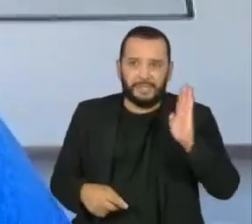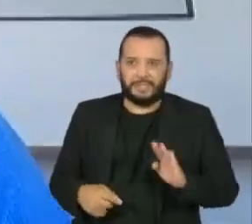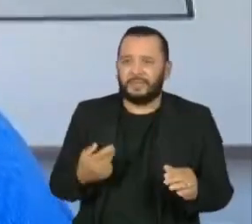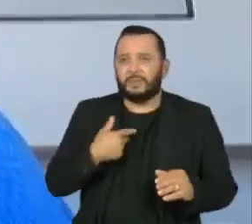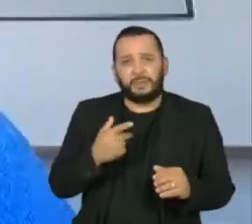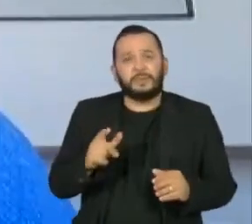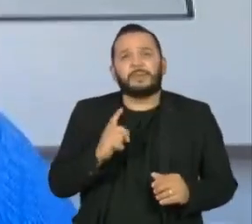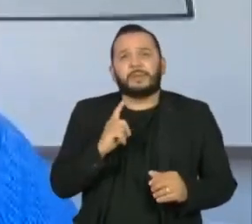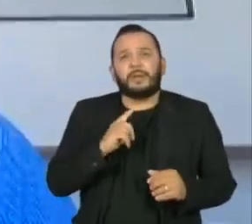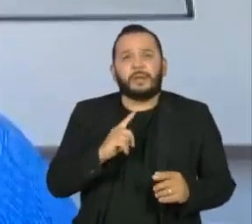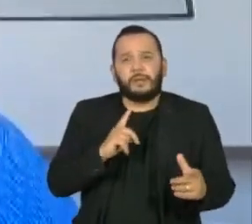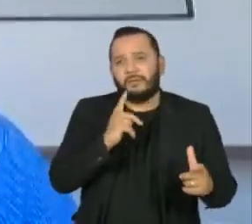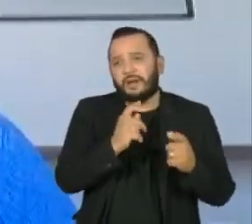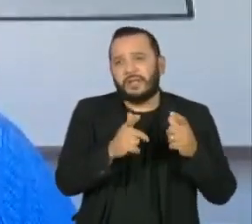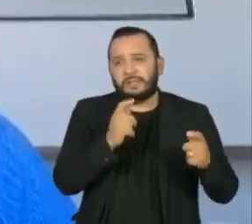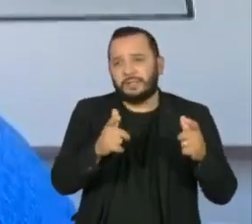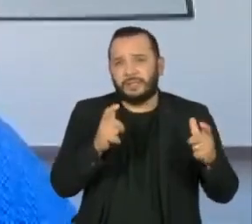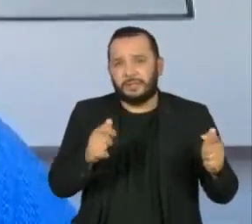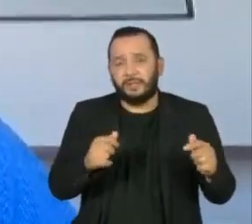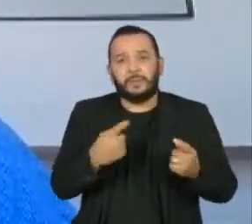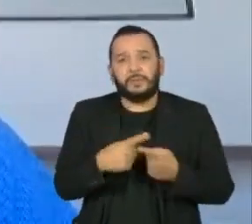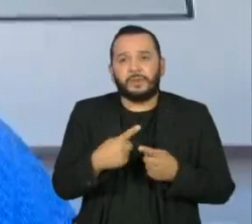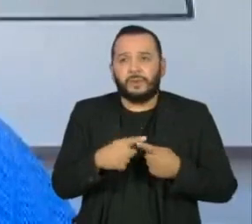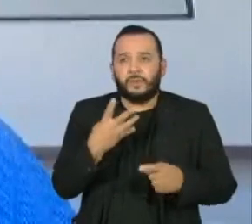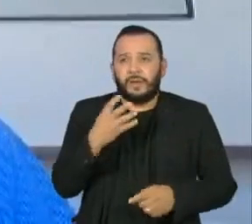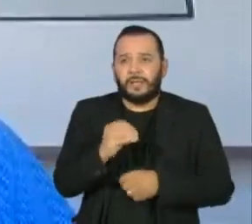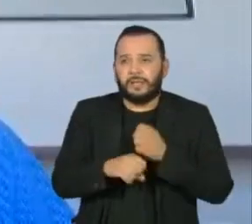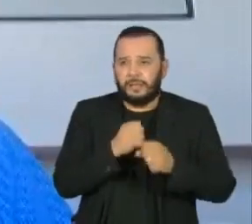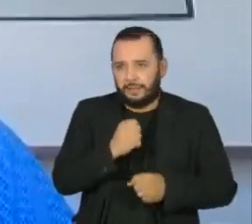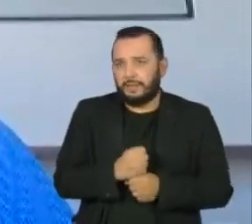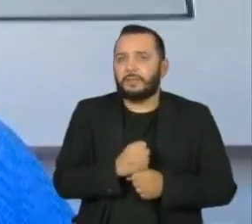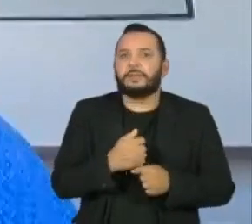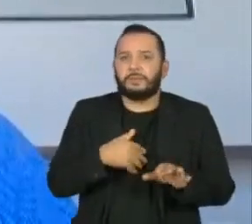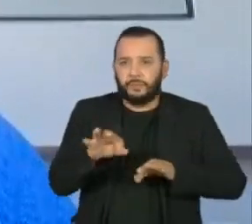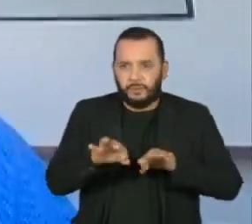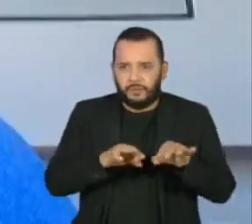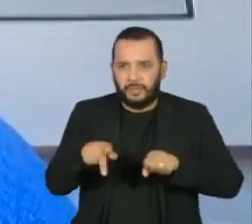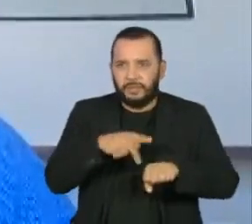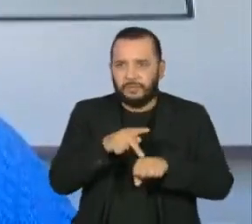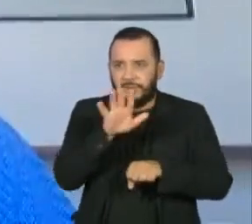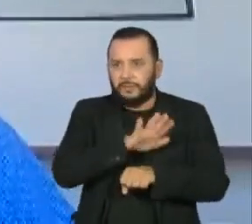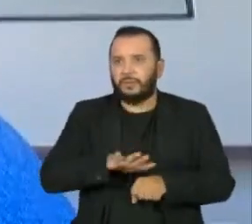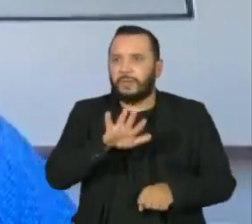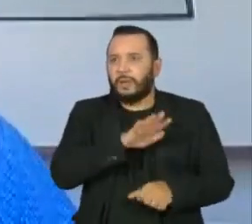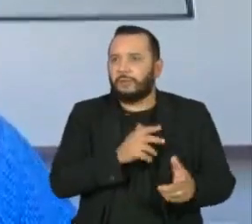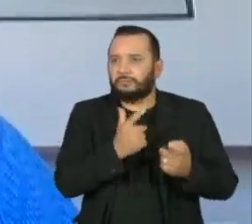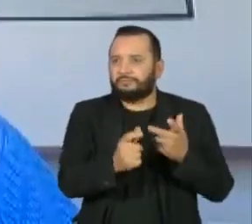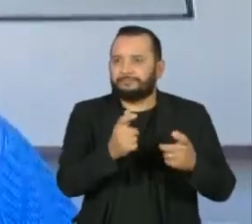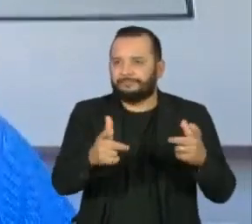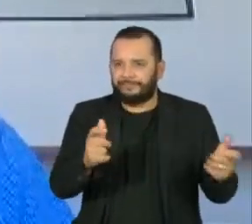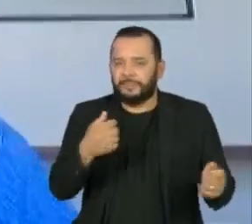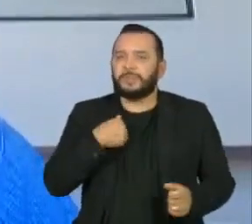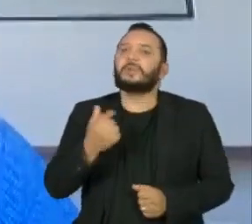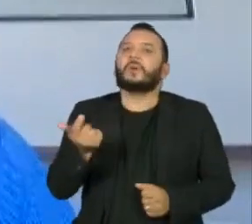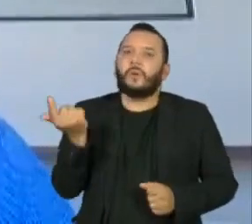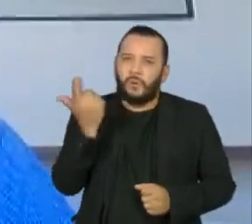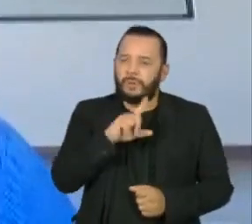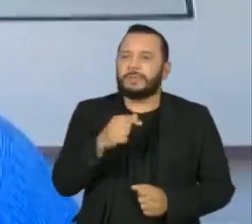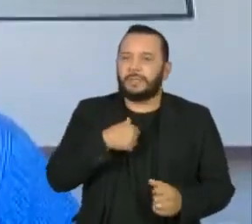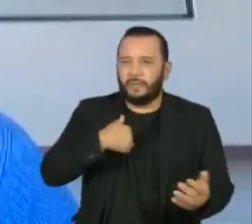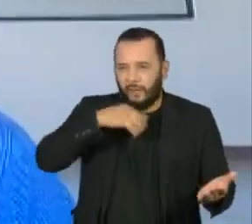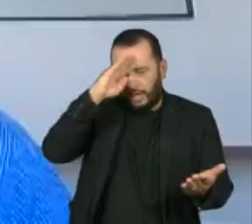surpresa, porque em 40 anos do Programa Nacional de Imunização, foi conseguida uma